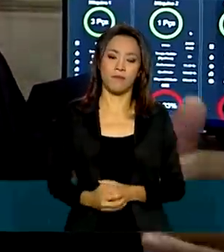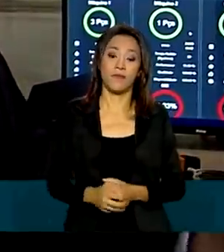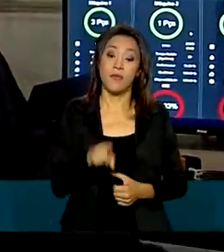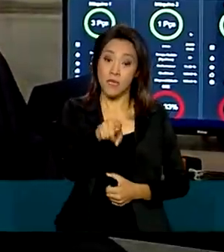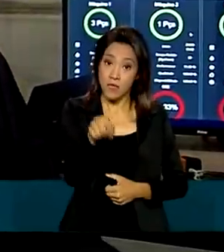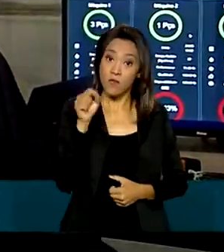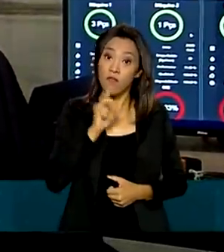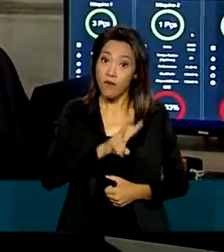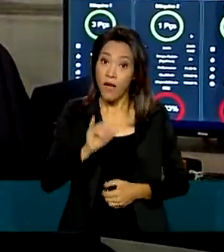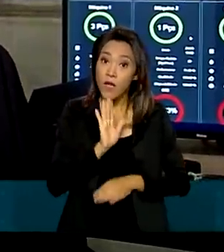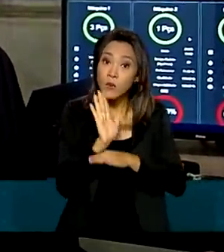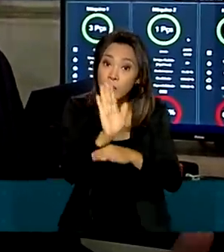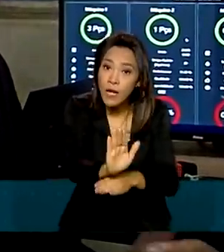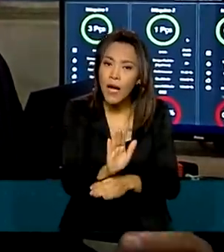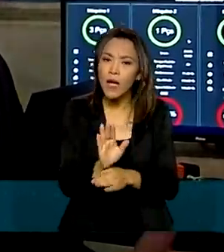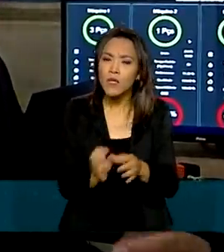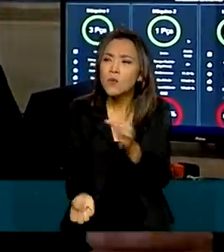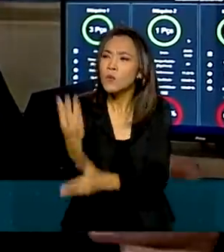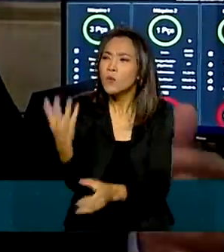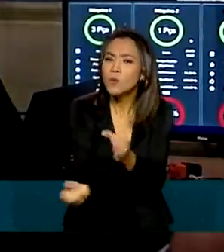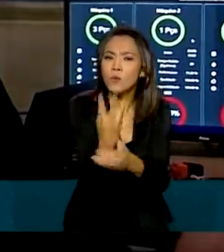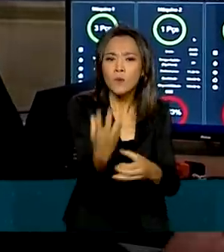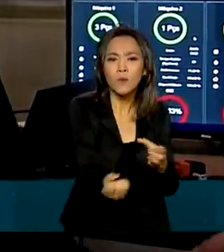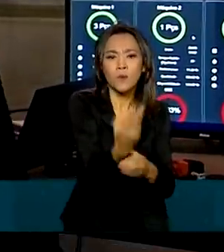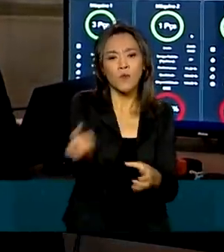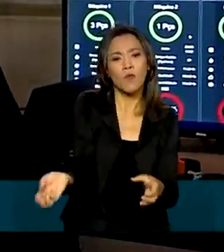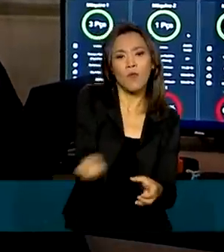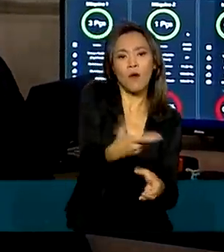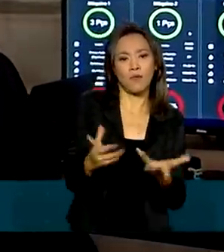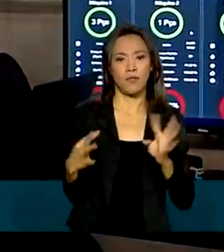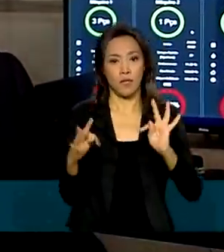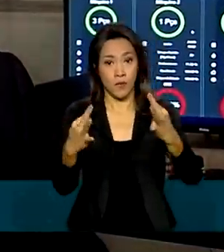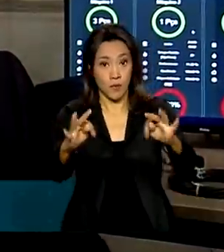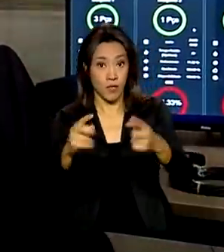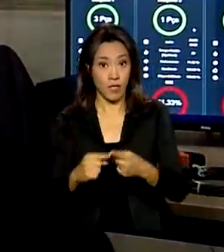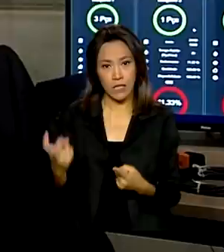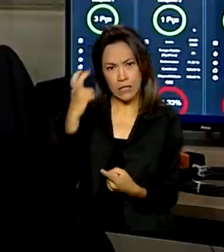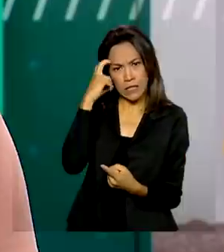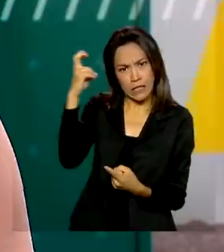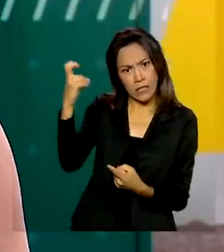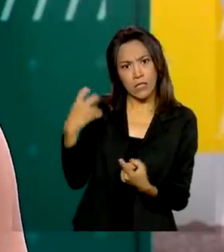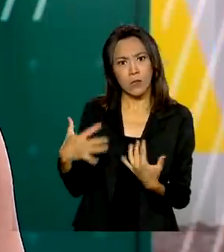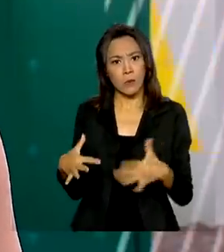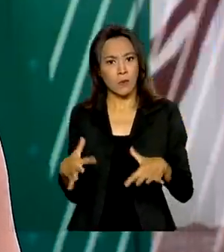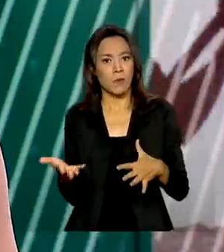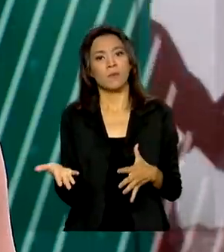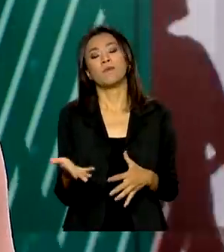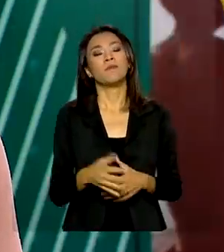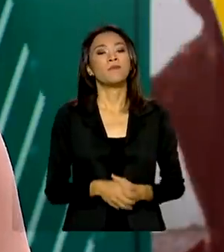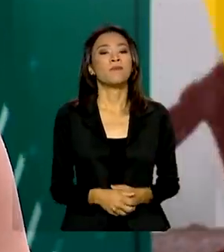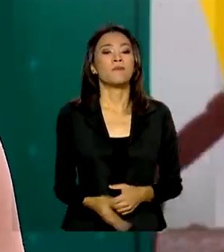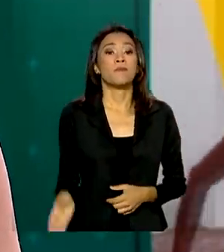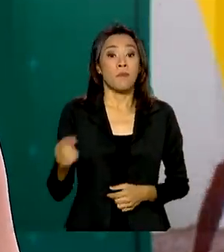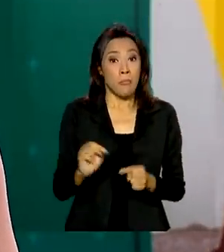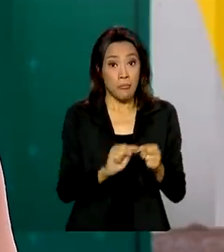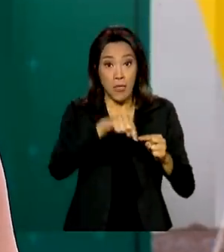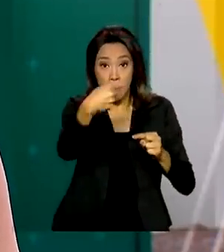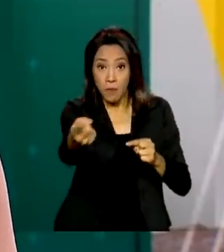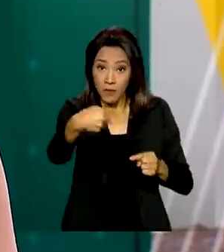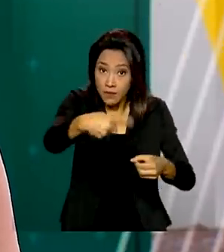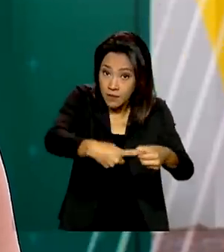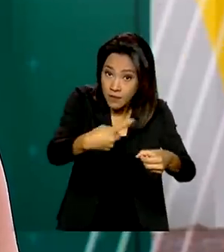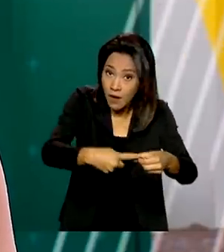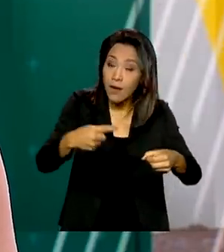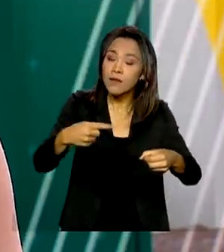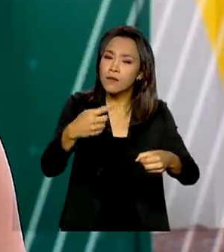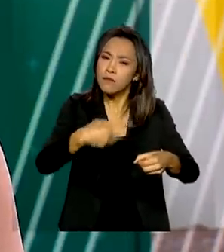novas tecnologias, vamos chamar assim, tecnologias para o futuro. Isso envolve inteligência artificial. Depois de Sorocaba, no interior de São